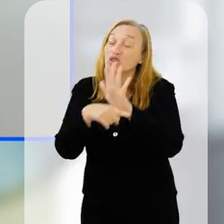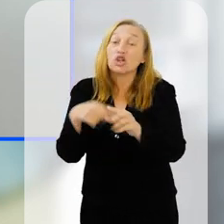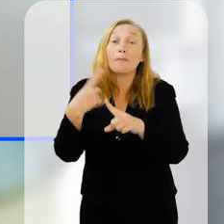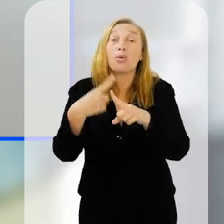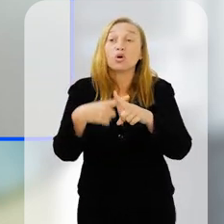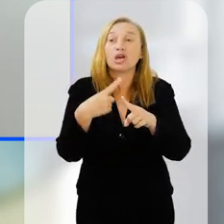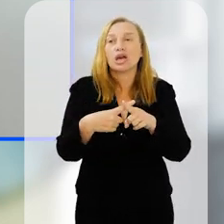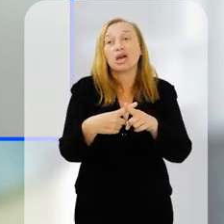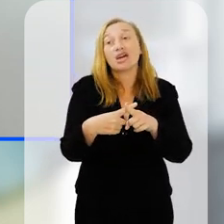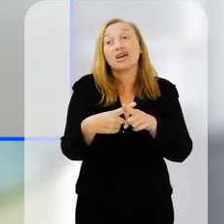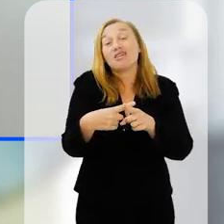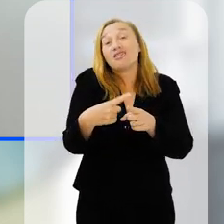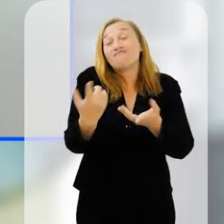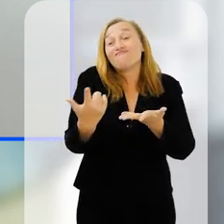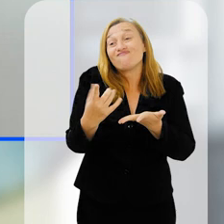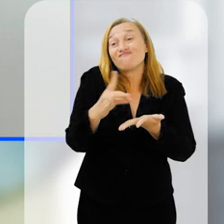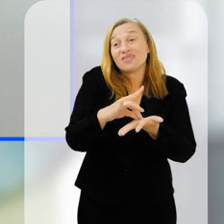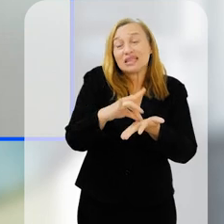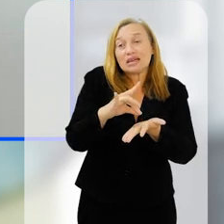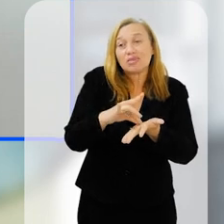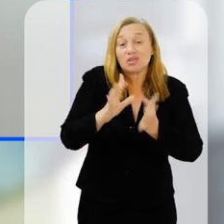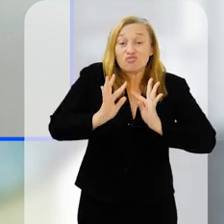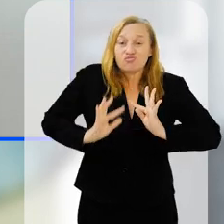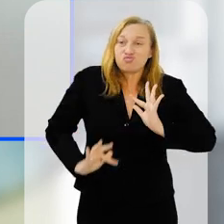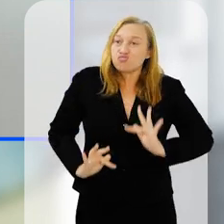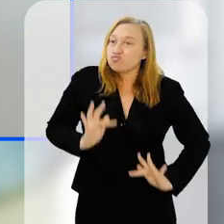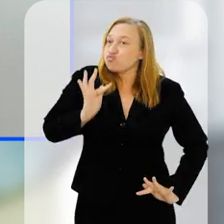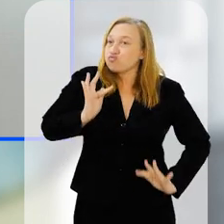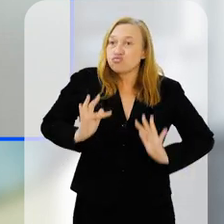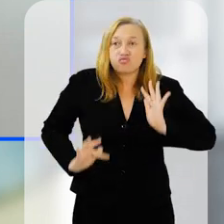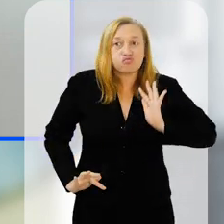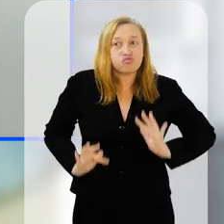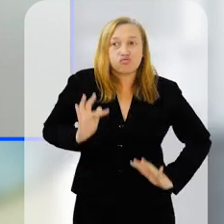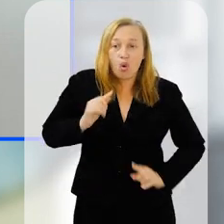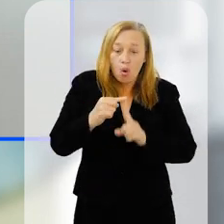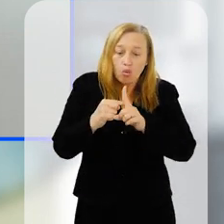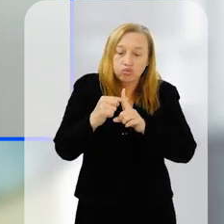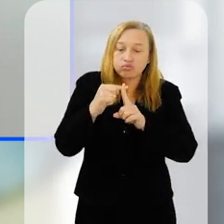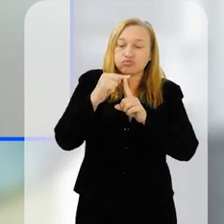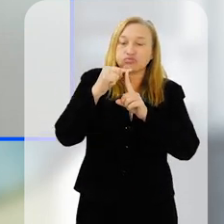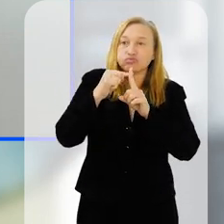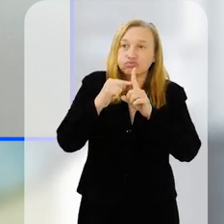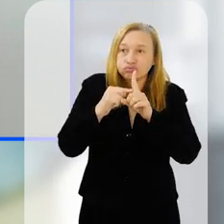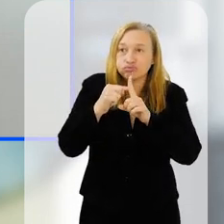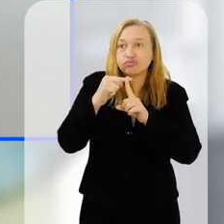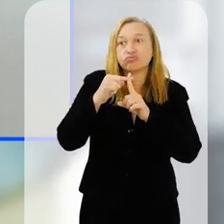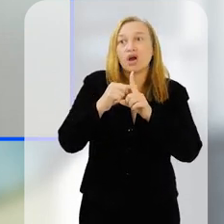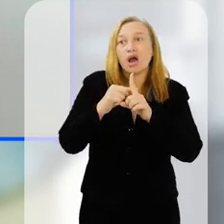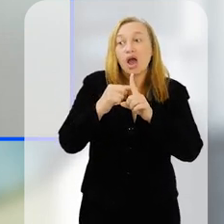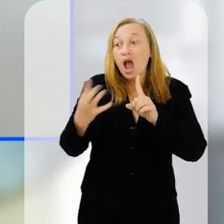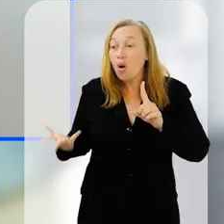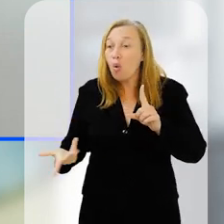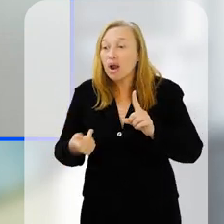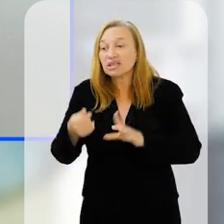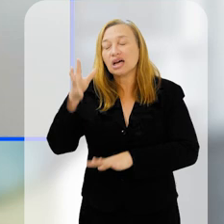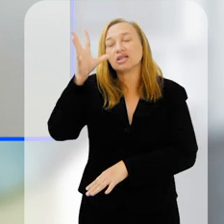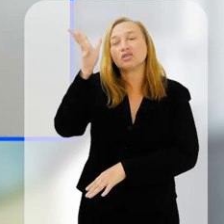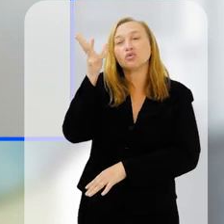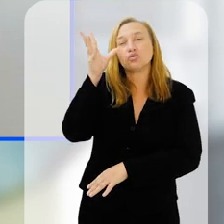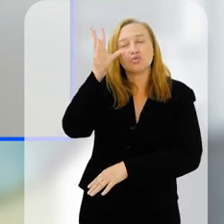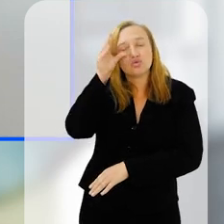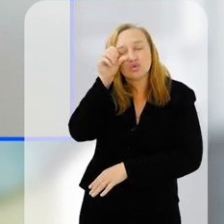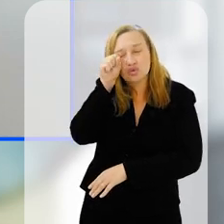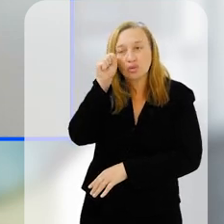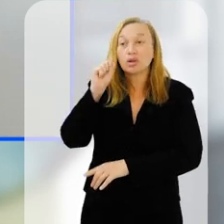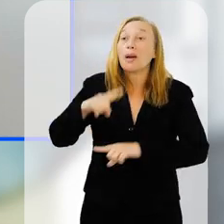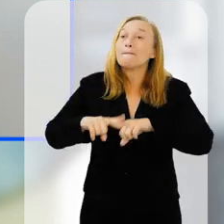realmente é uma coisa fisiológica, assim, a temperatura, ela está relacionada à qualidade daquele sono,